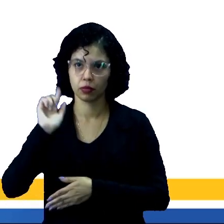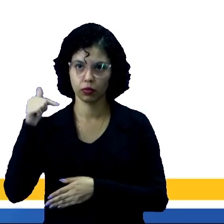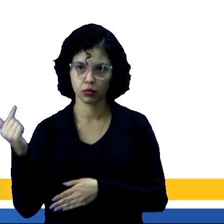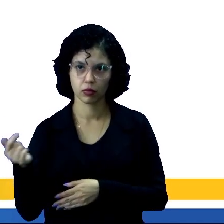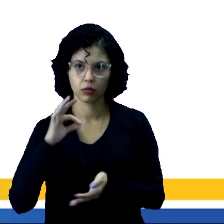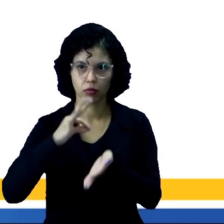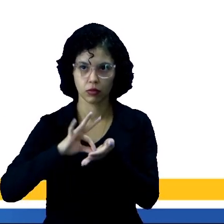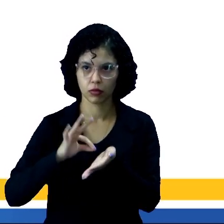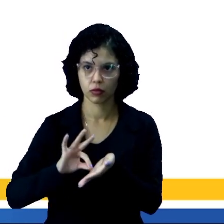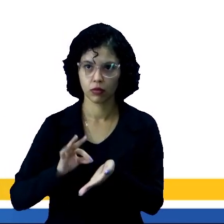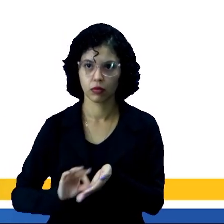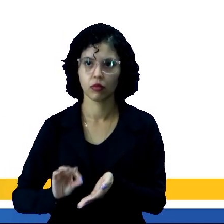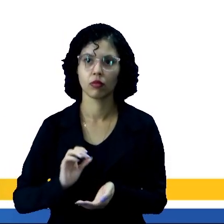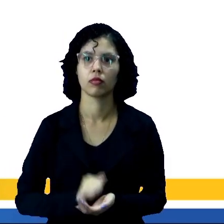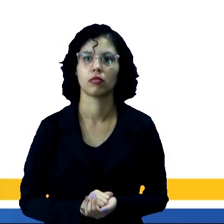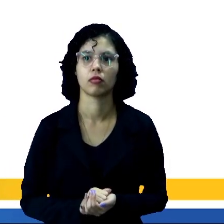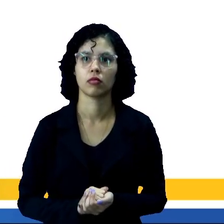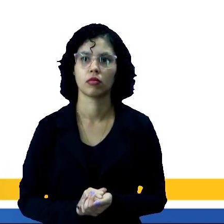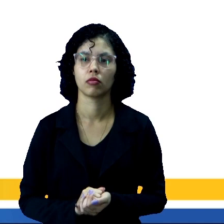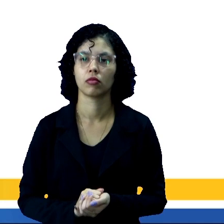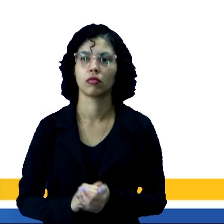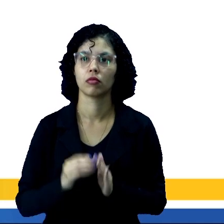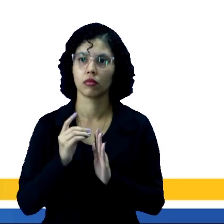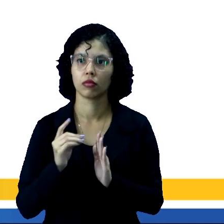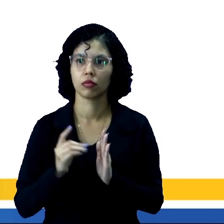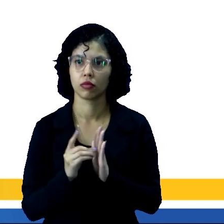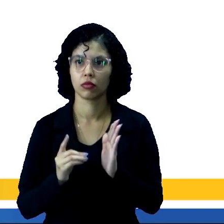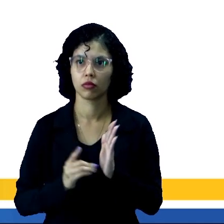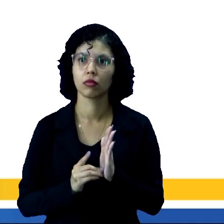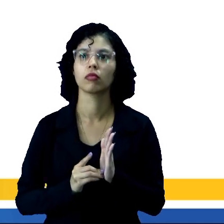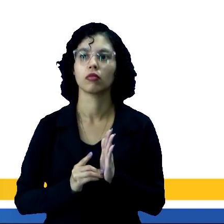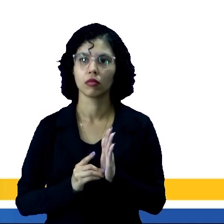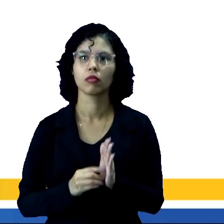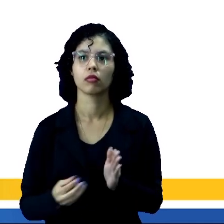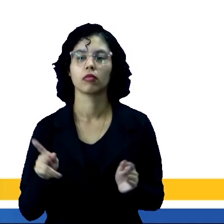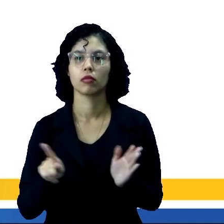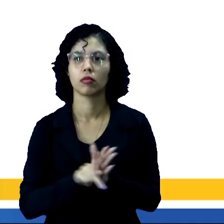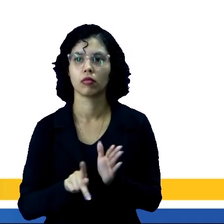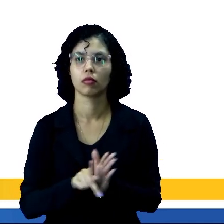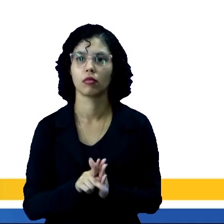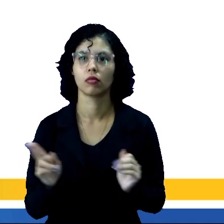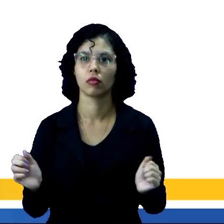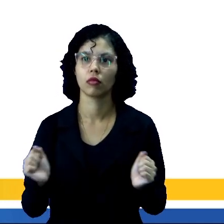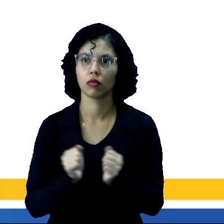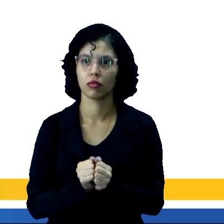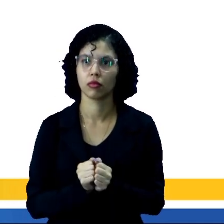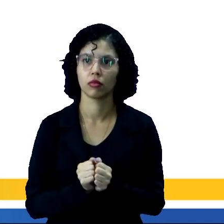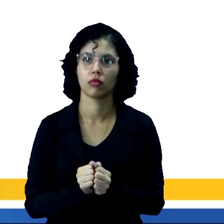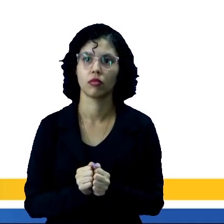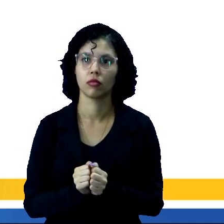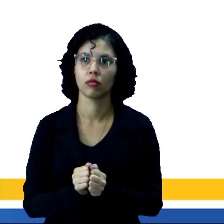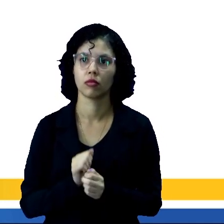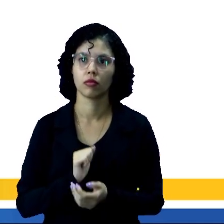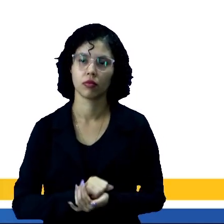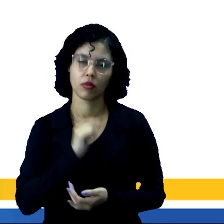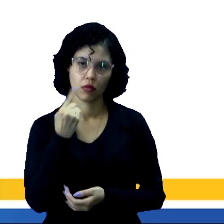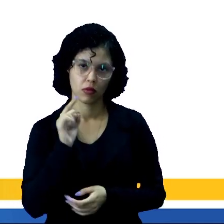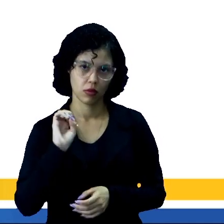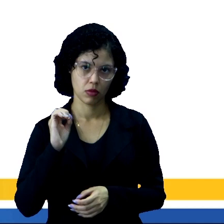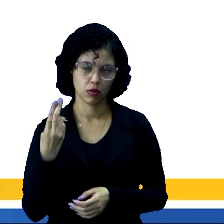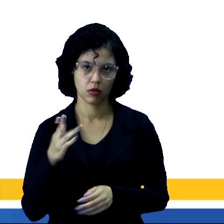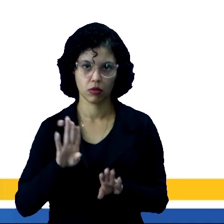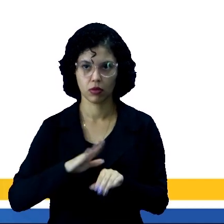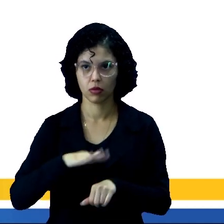homologação por decreto presidencial para a propriedade da União e é habitada por um ou mais